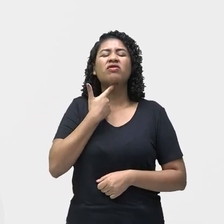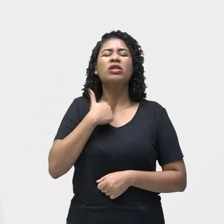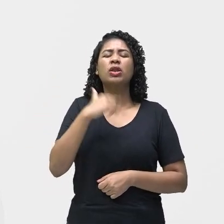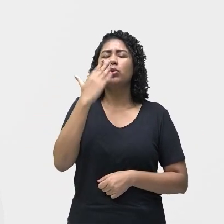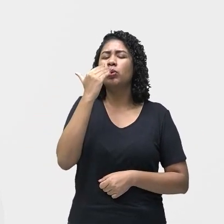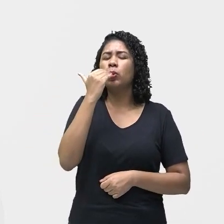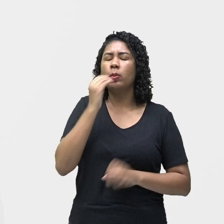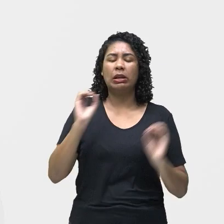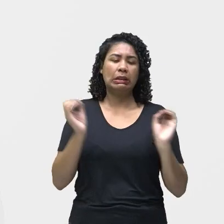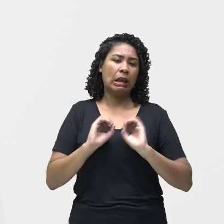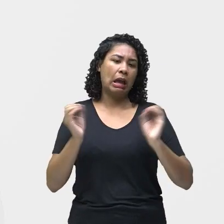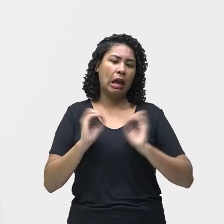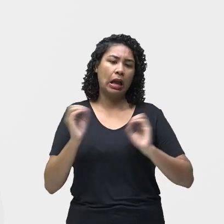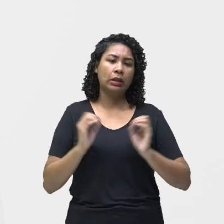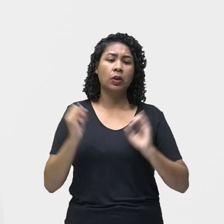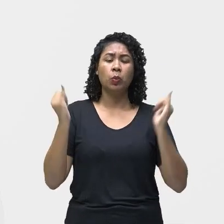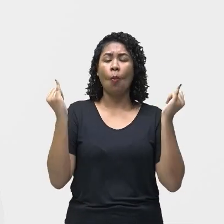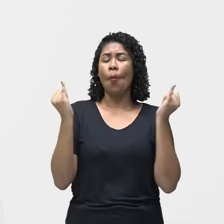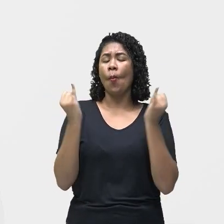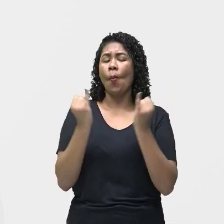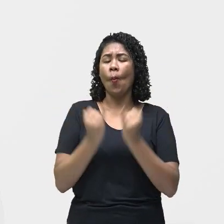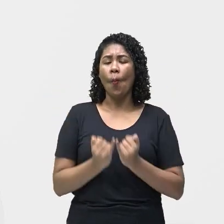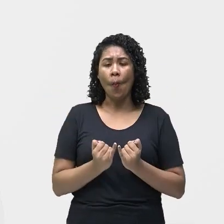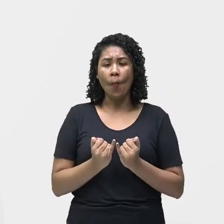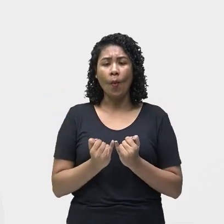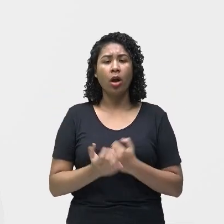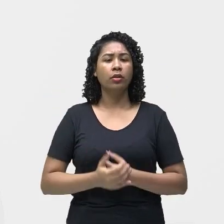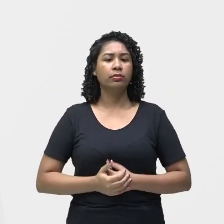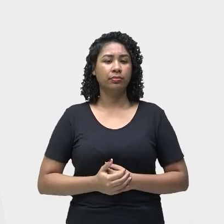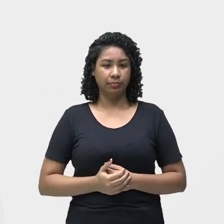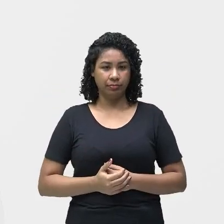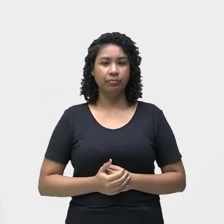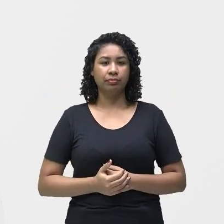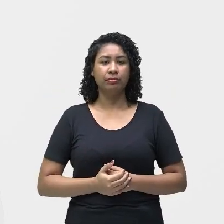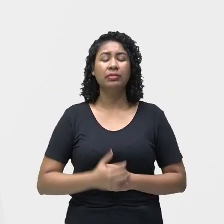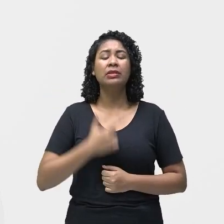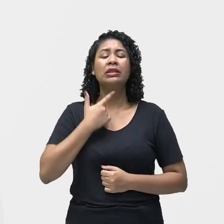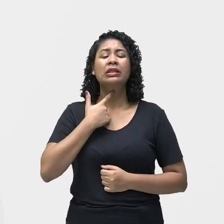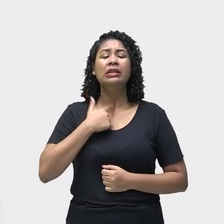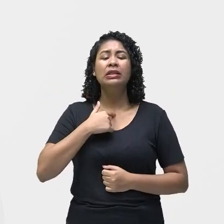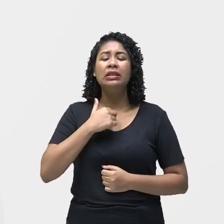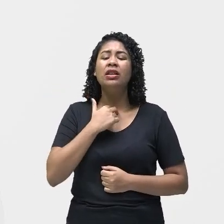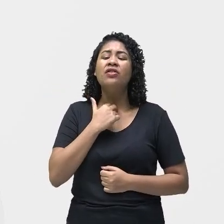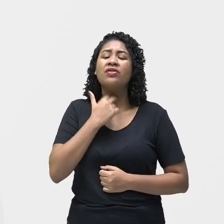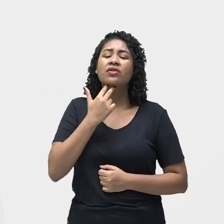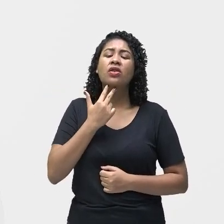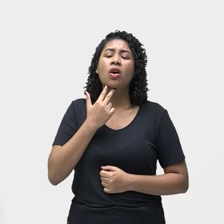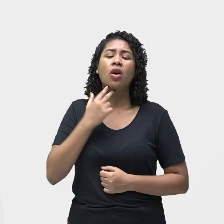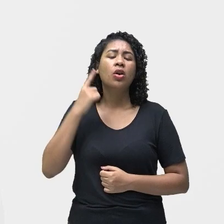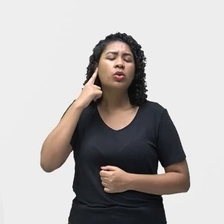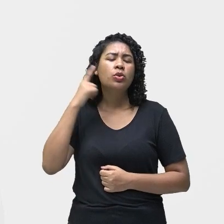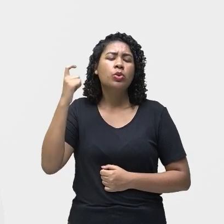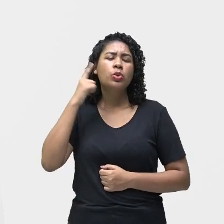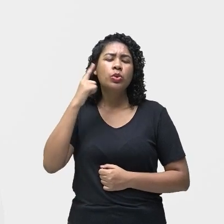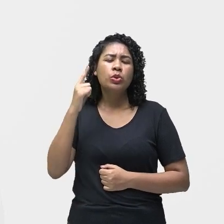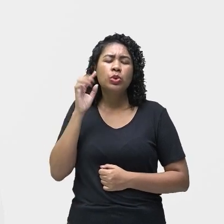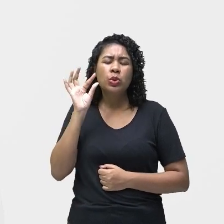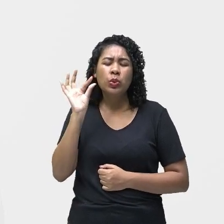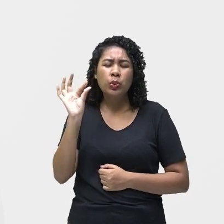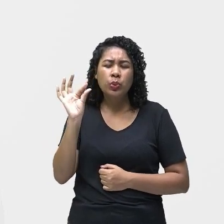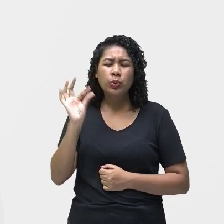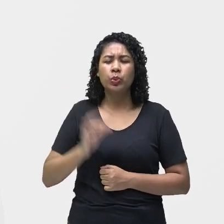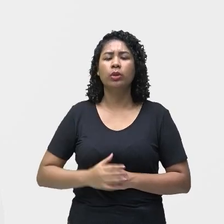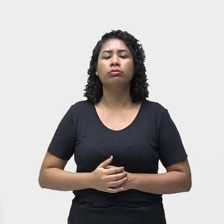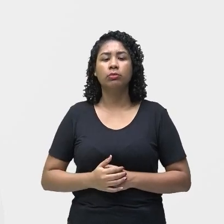palidez, emagrecimento acentuado, rouquidão e fraqueza, são os sintomas